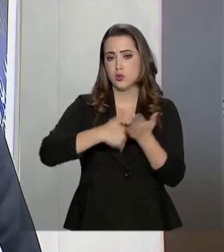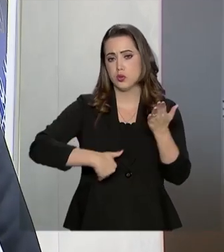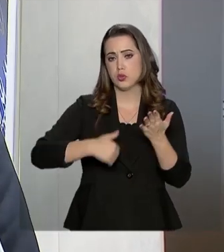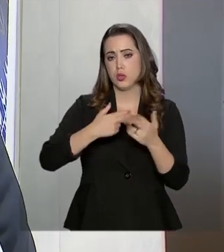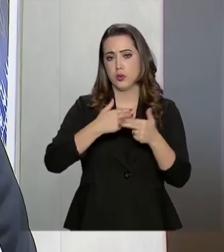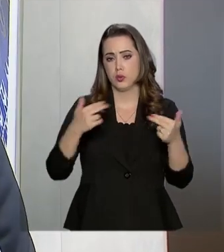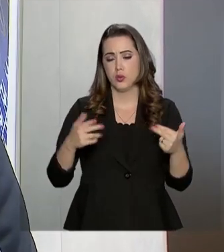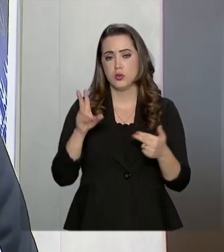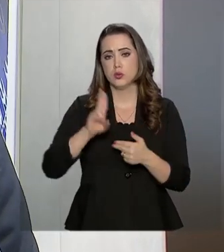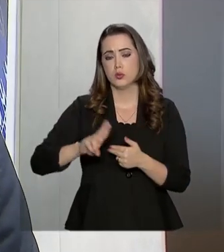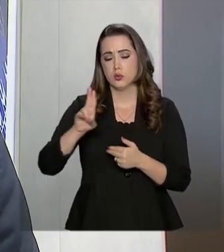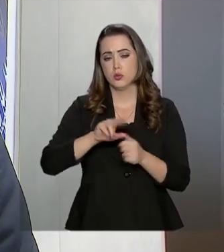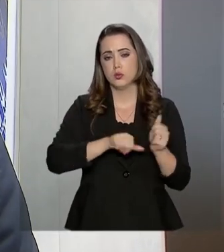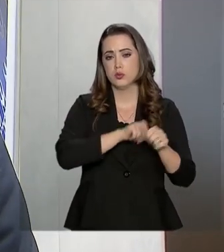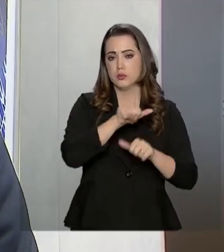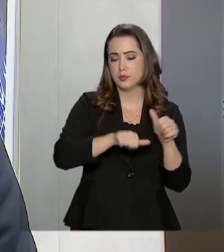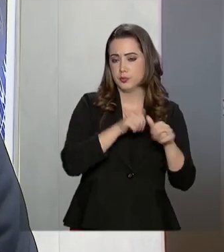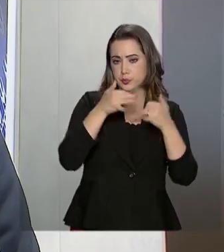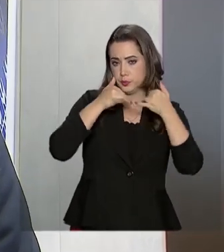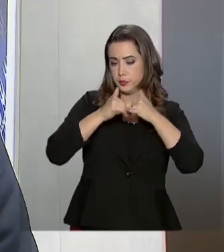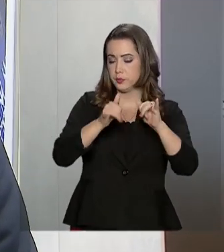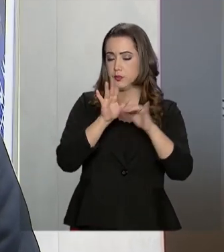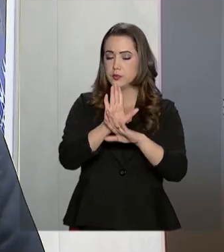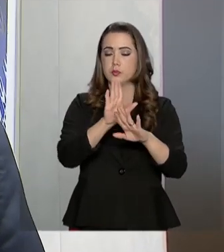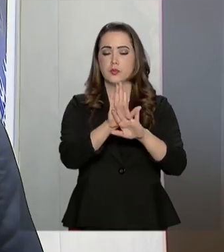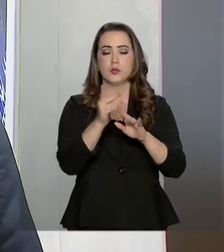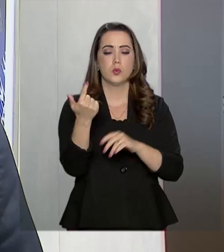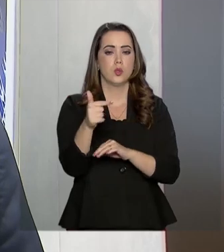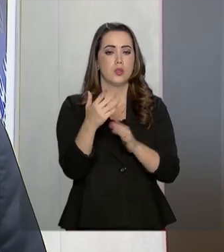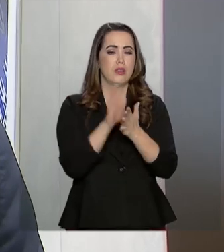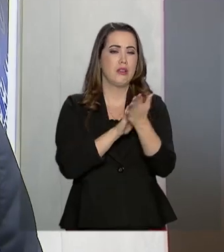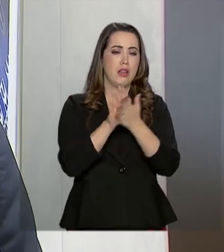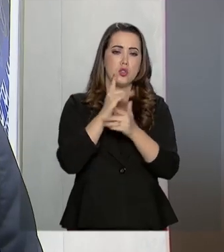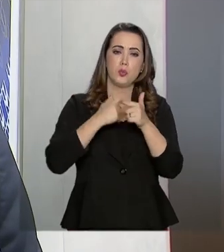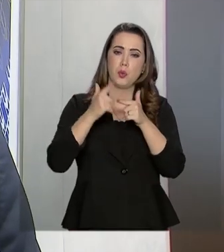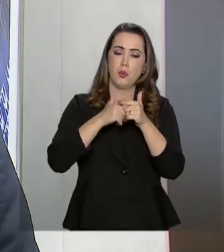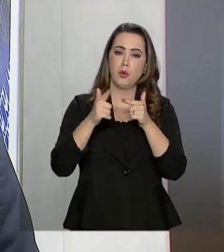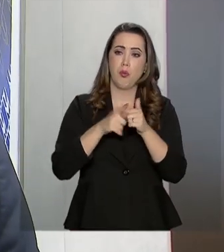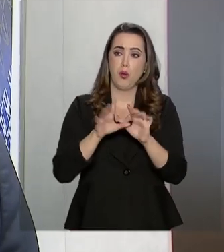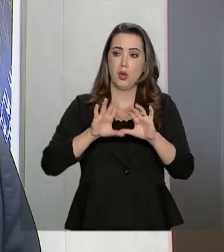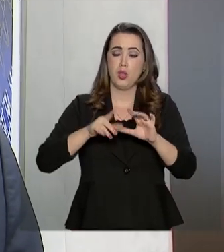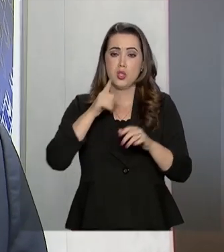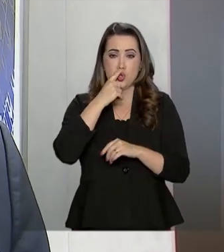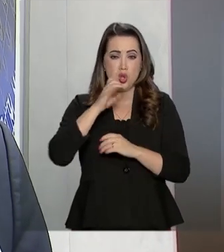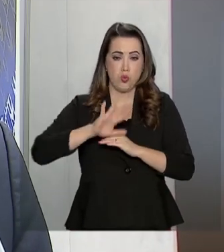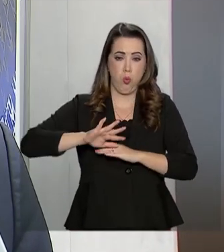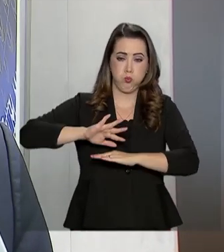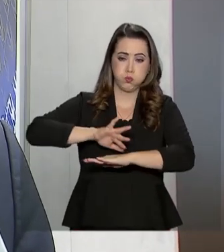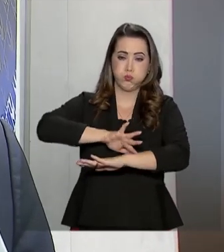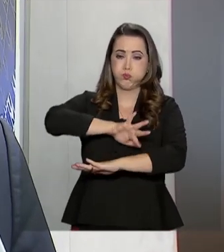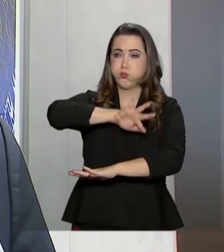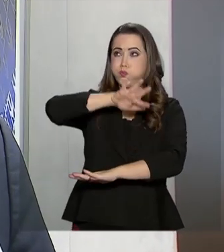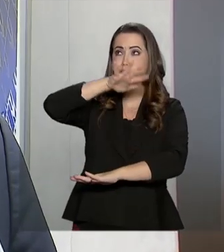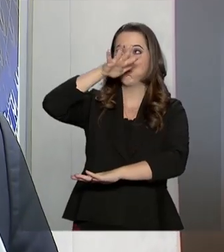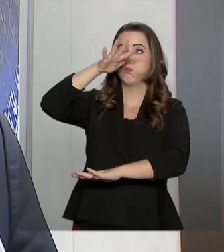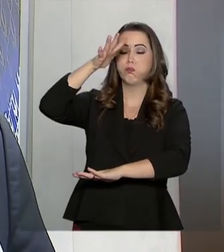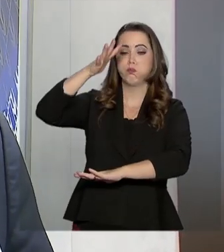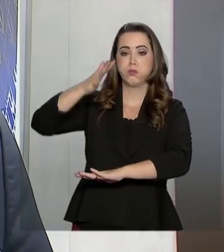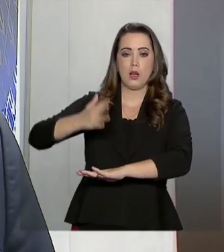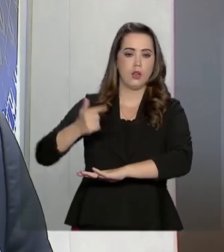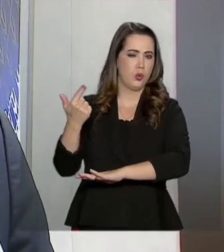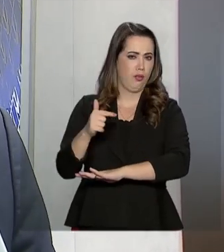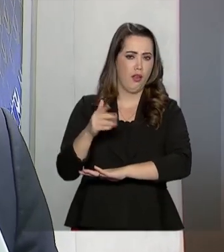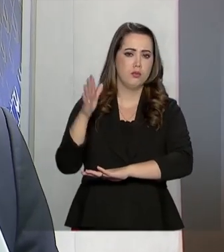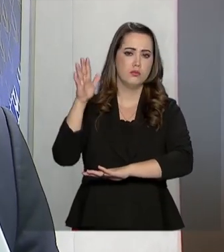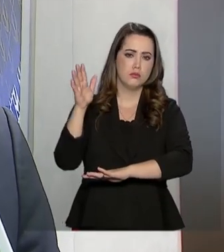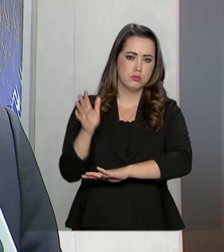utilizá-los como fonte alternativa de energia, ele está ajudando a não despejar esses resíduos nos aterros e também, por outro lado, diminuindo a